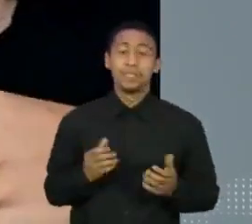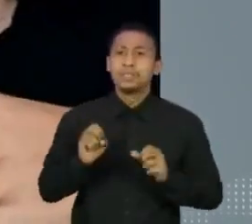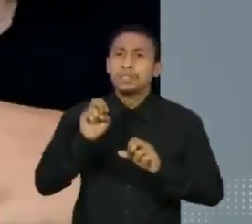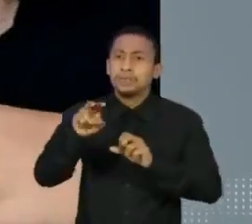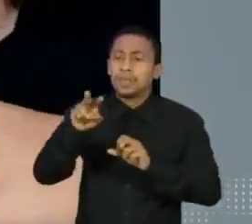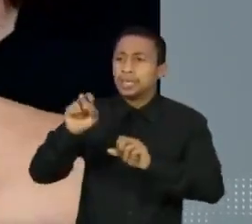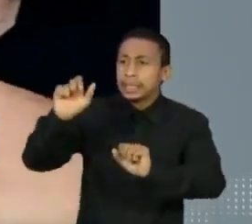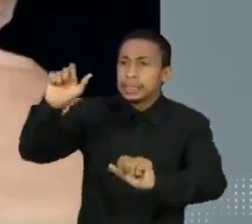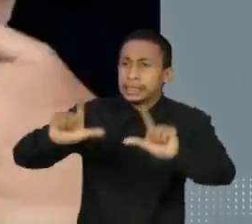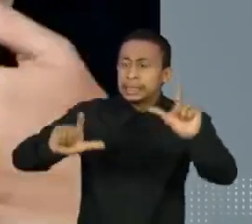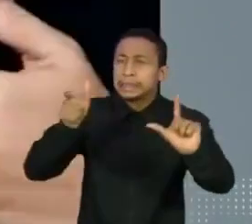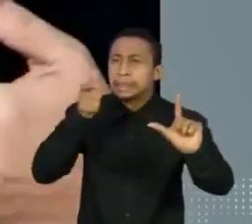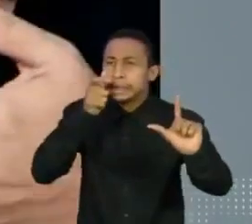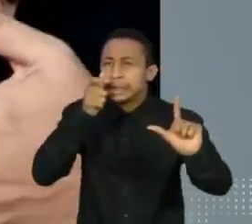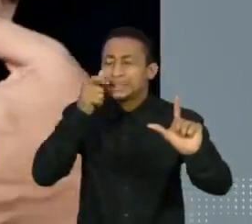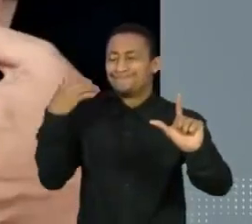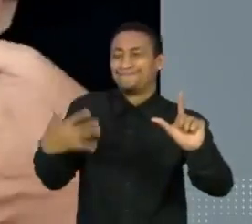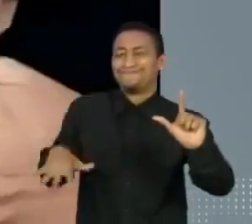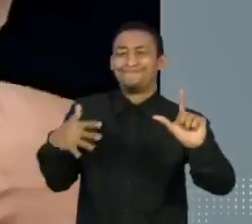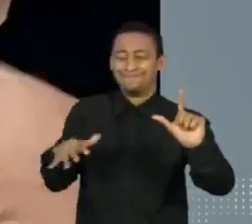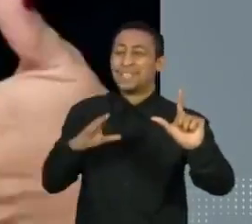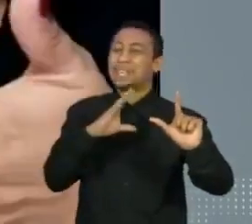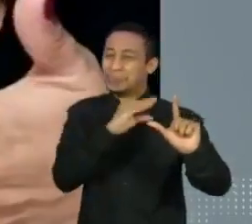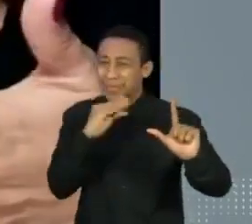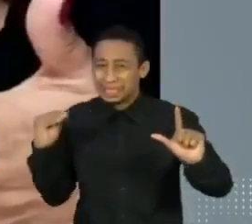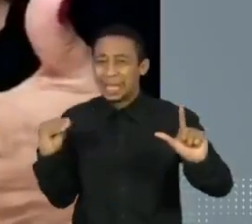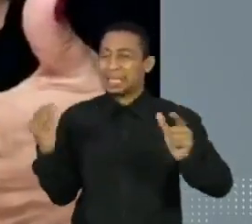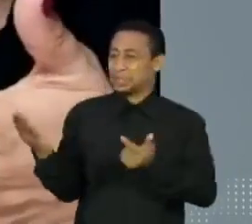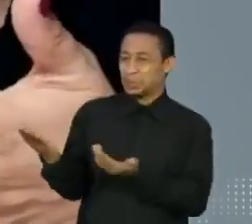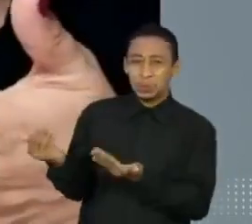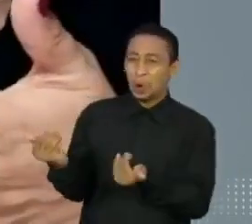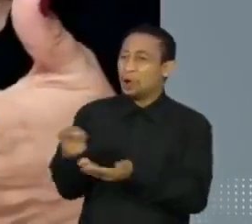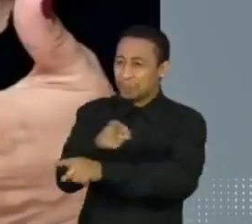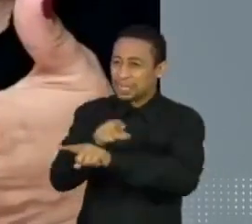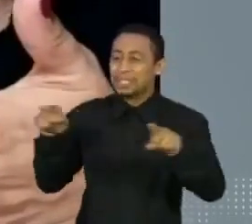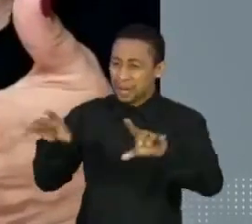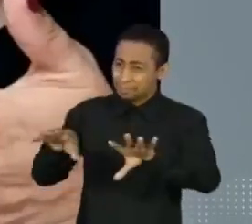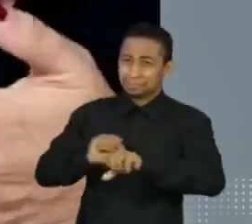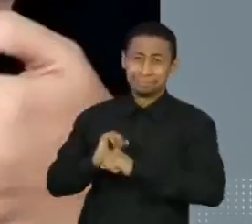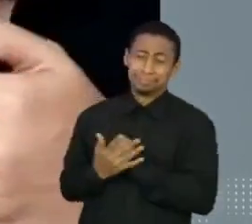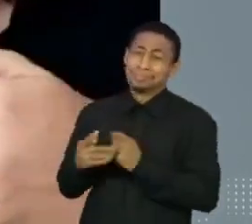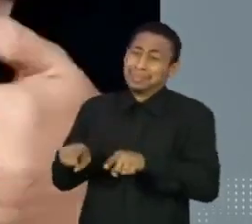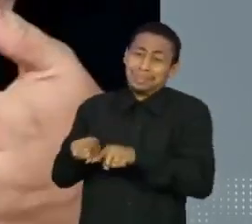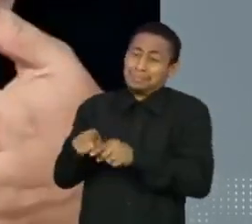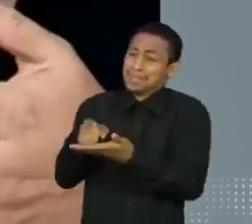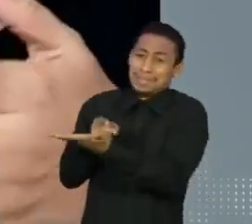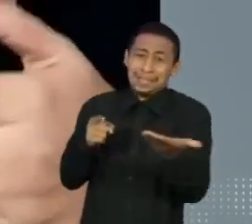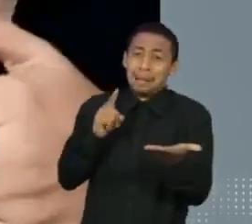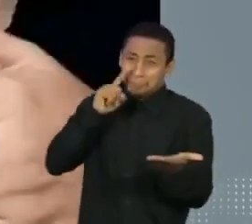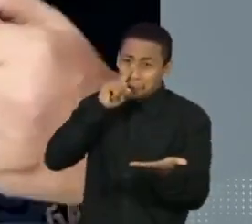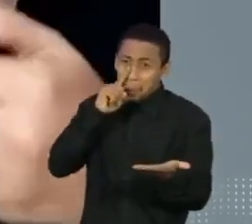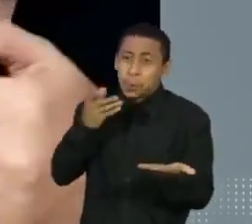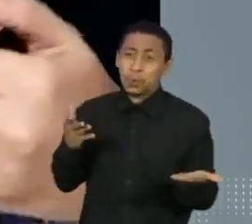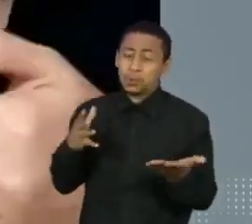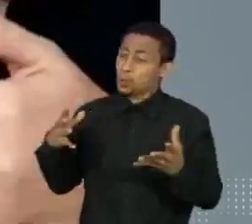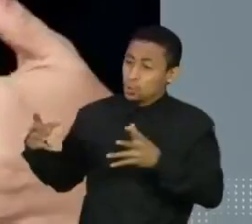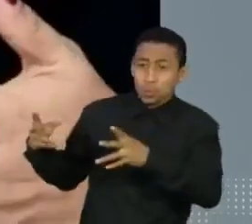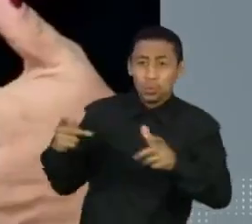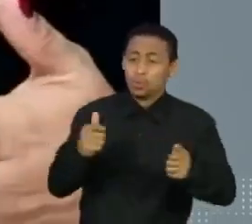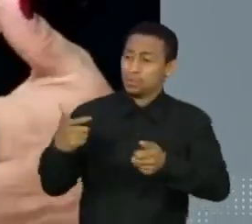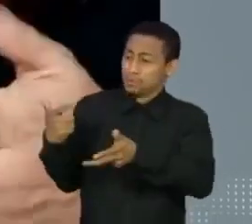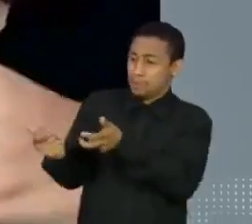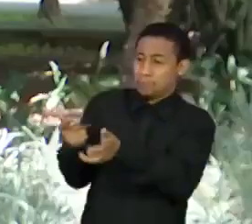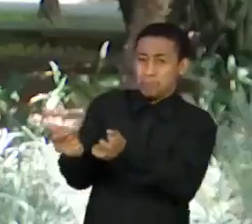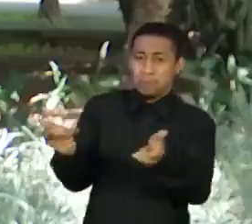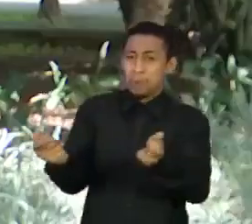reportagens, que está afetando pessoas jovens. Então todo mundo é risco hoje em dia, né? Então todo mundo precisaria tomar a